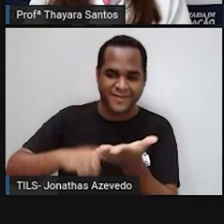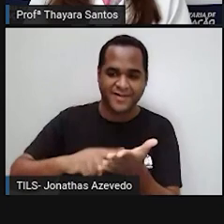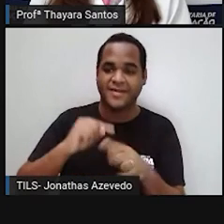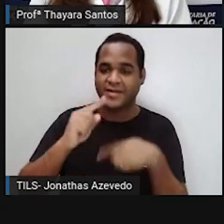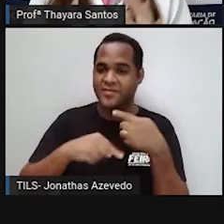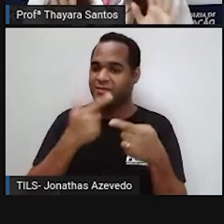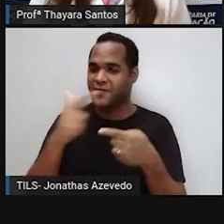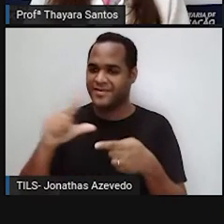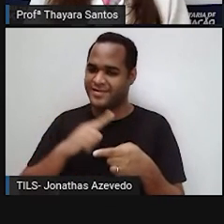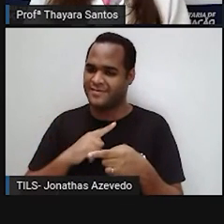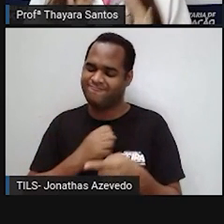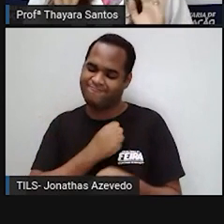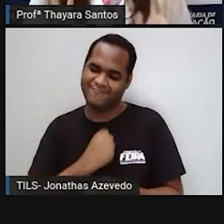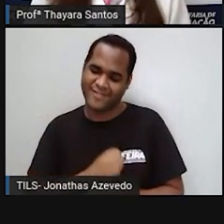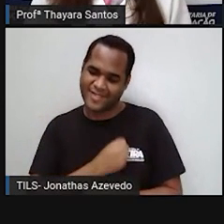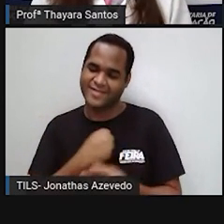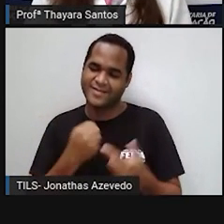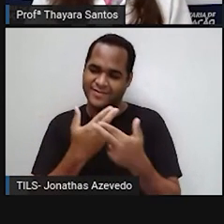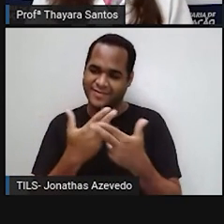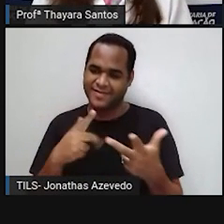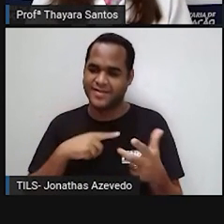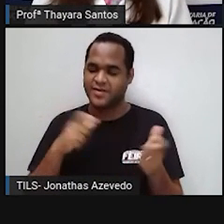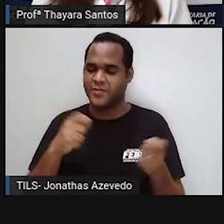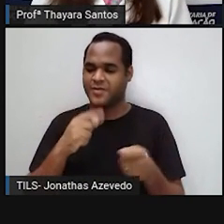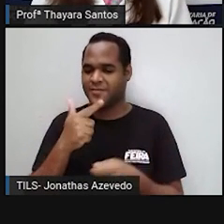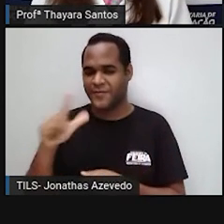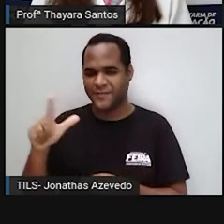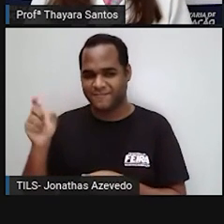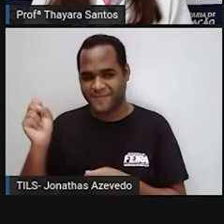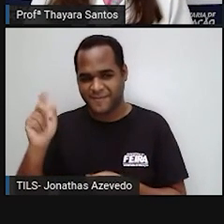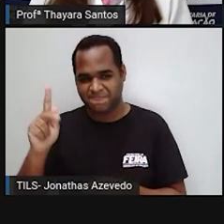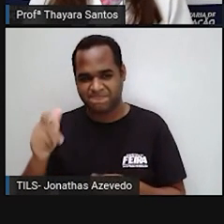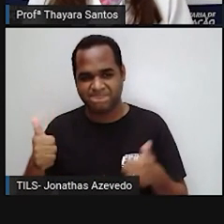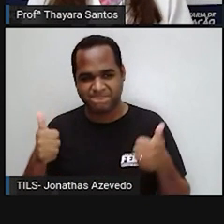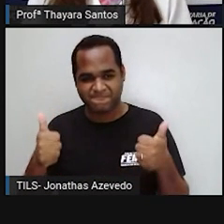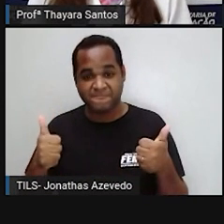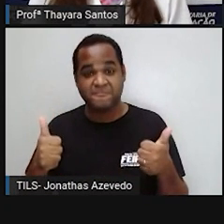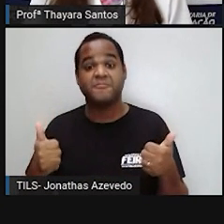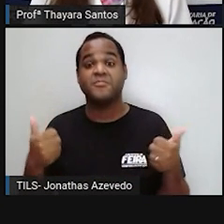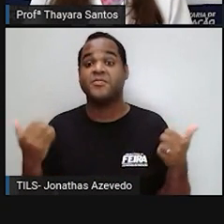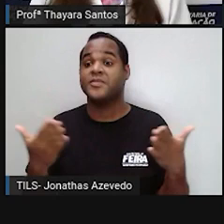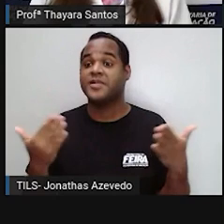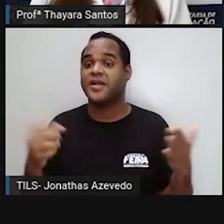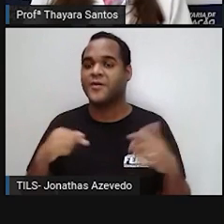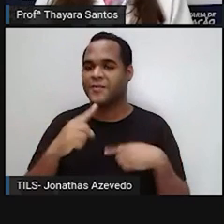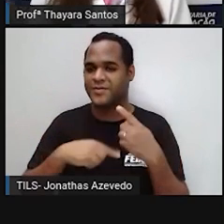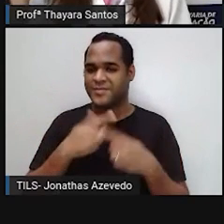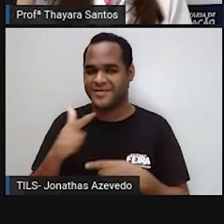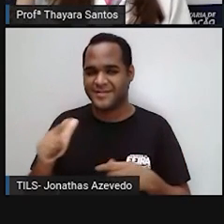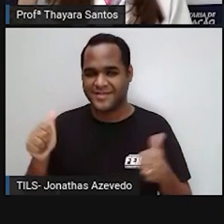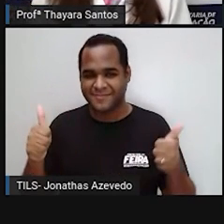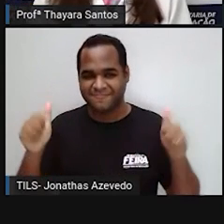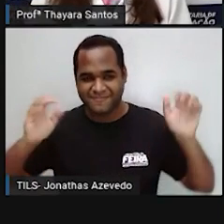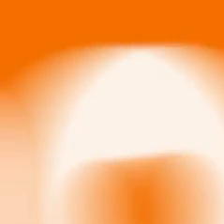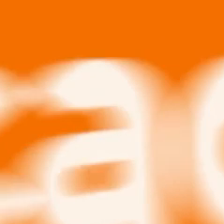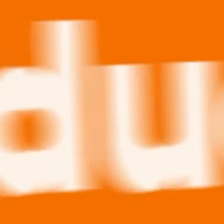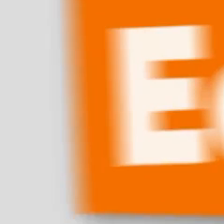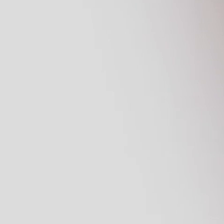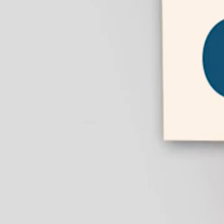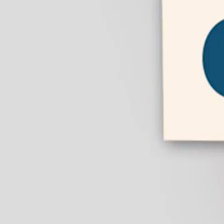próxima aula. Vou ficar aqui morrendo de saudade, mas em breve a gente se vê de novo. Então, gente, até a próxima aula. Tchau, tchau.